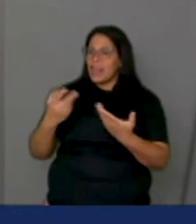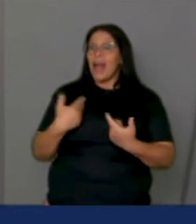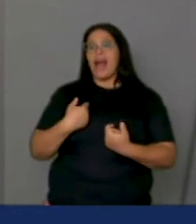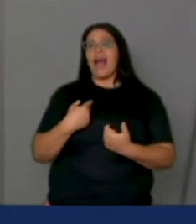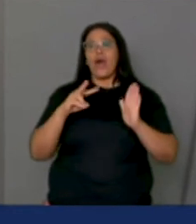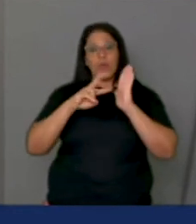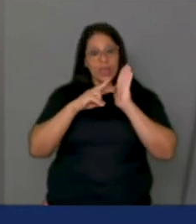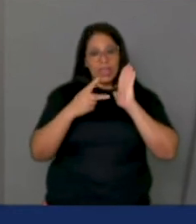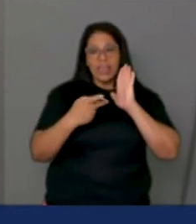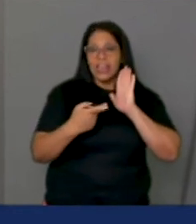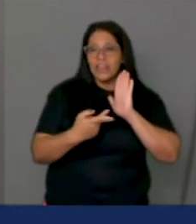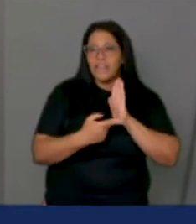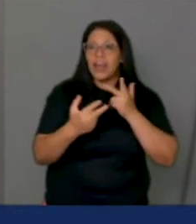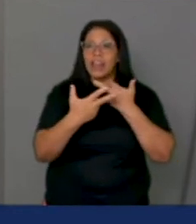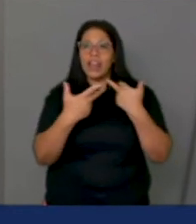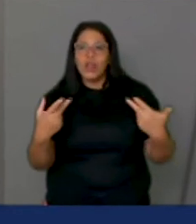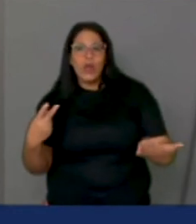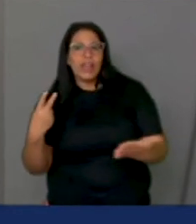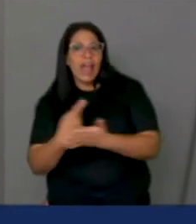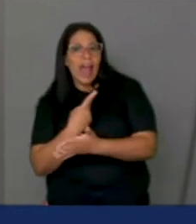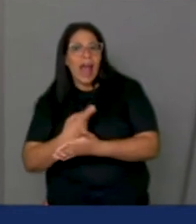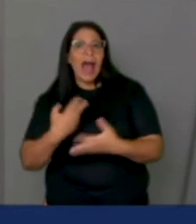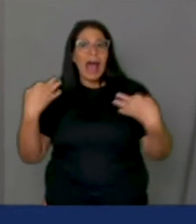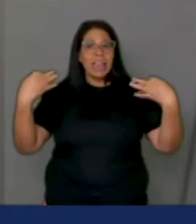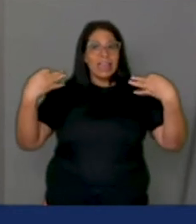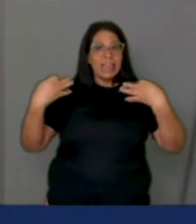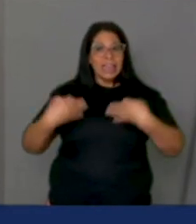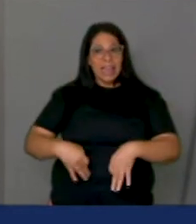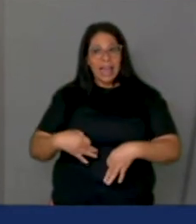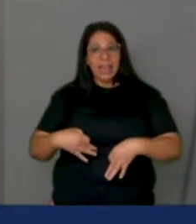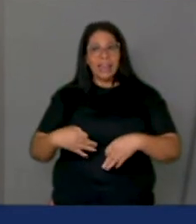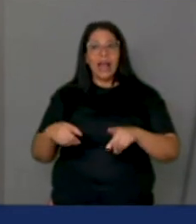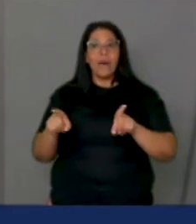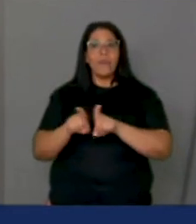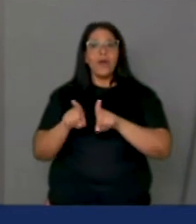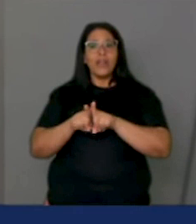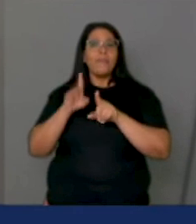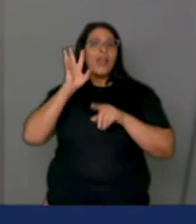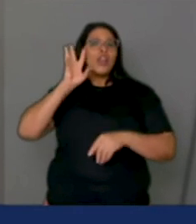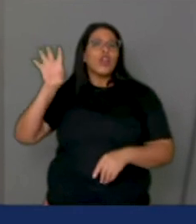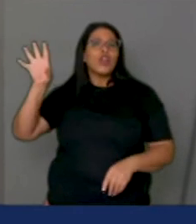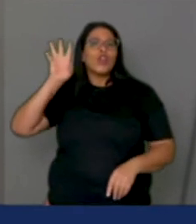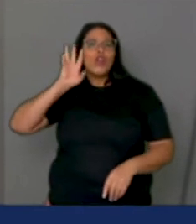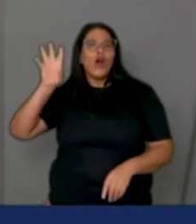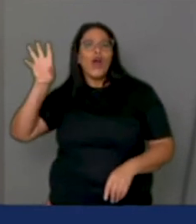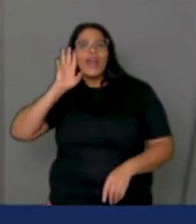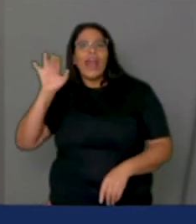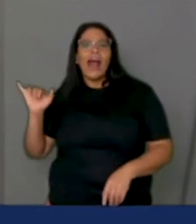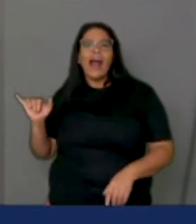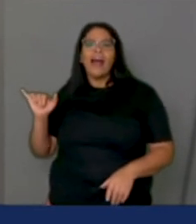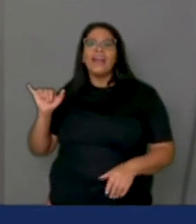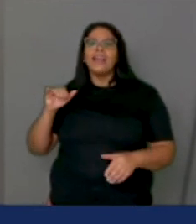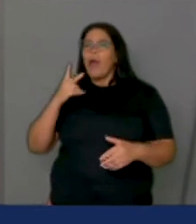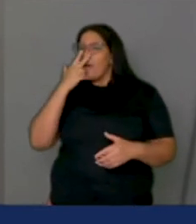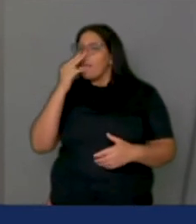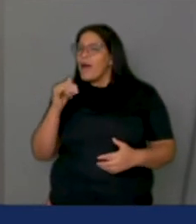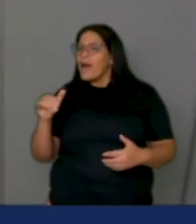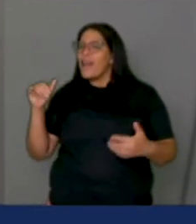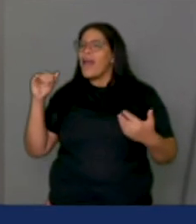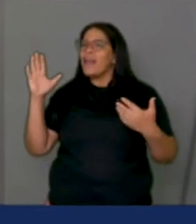entre o que é errado e o que é certo, por me permitir sonhar e voar como uma pipa.